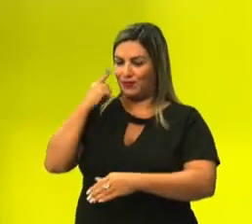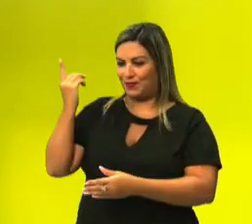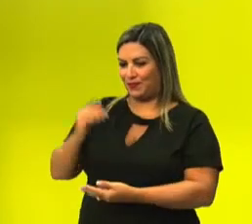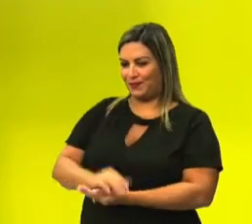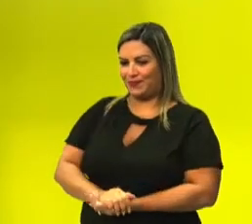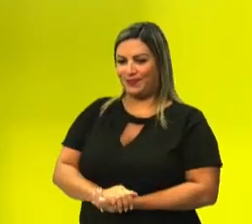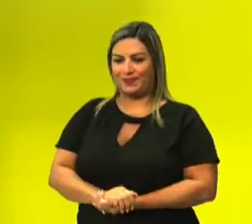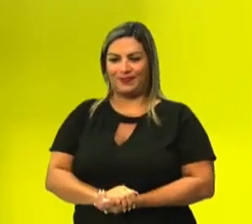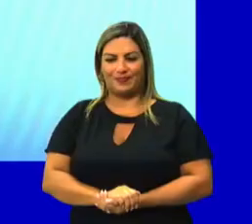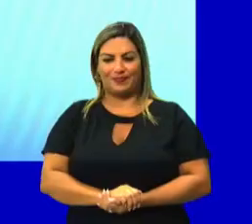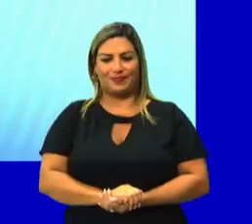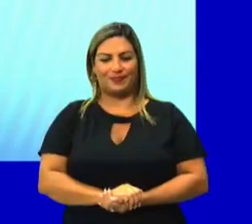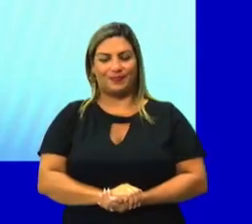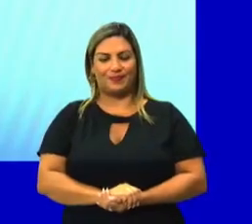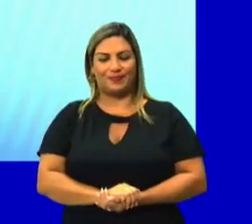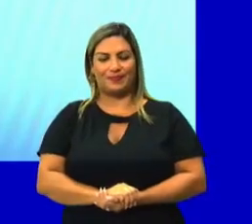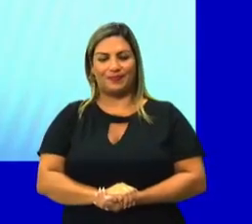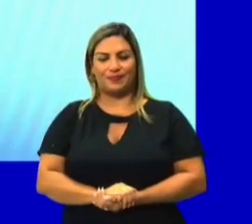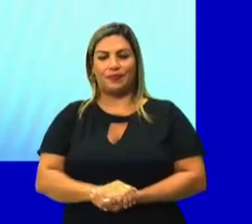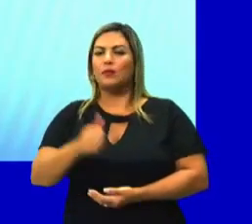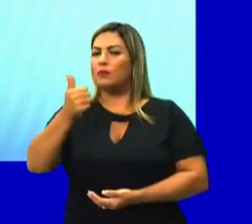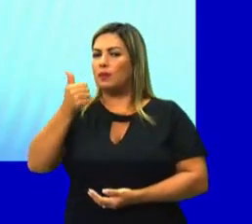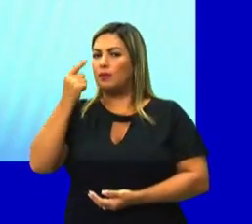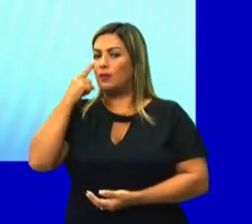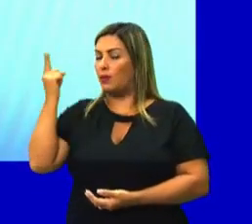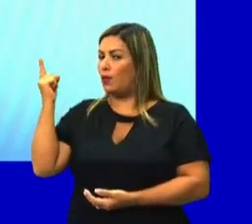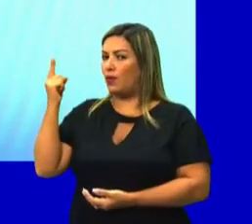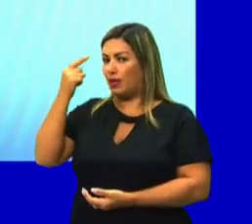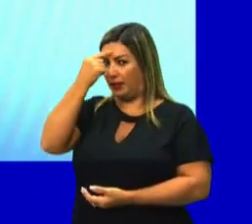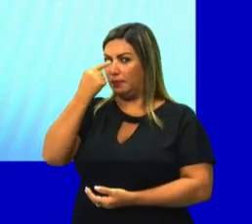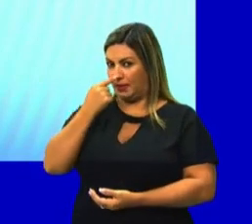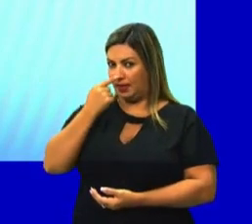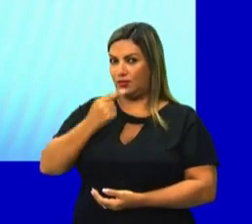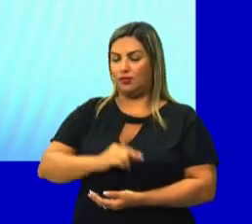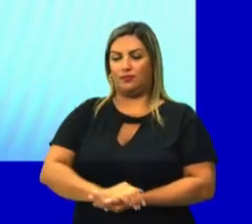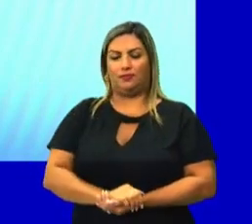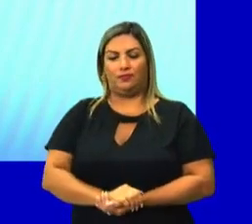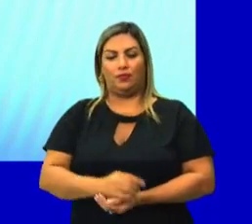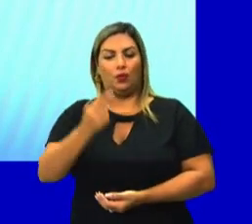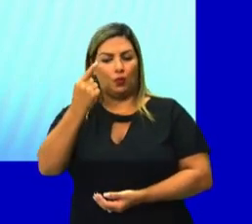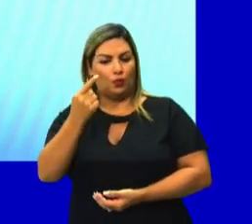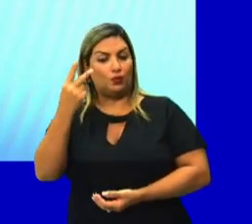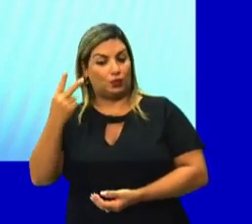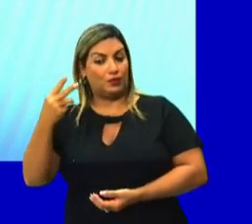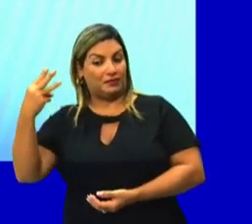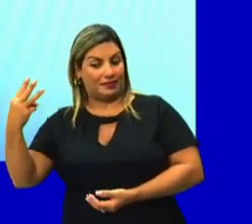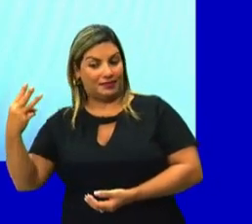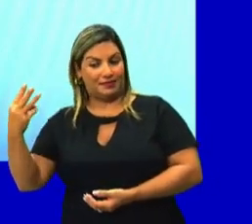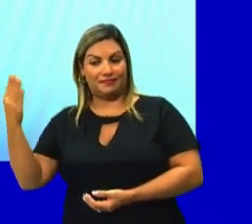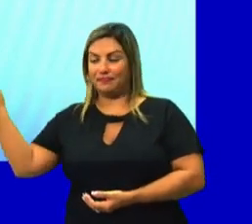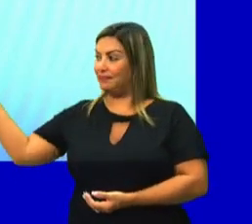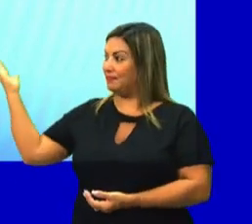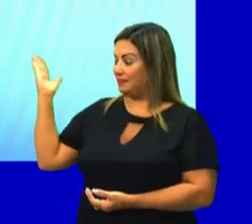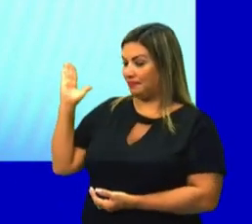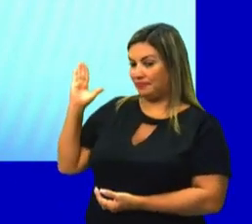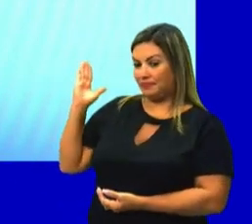O primeiro que eu trago para vocês é o seguinte. Considere as figuras a seguir, a figura 1, 2 e 3,